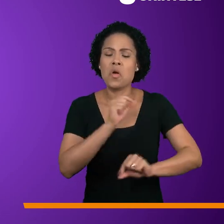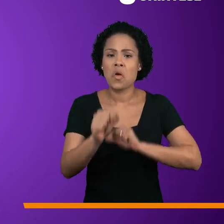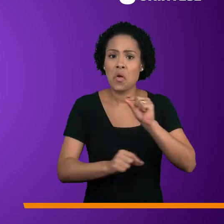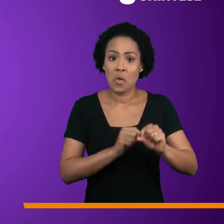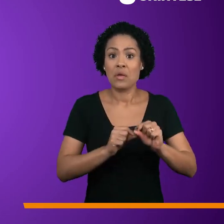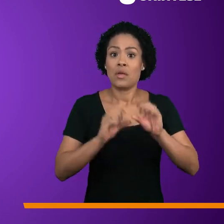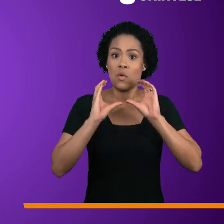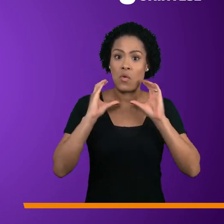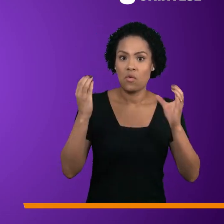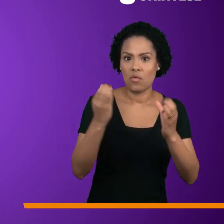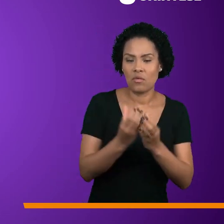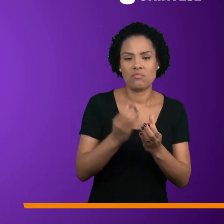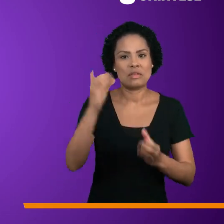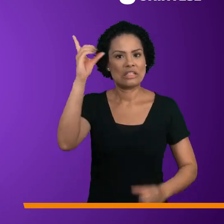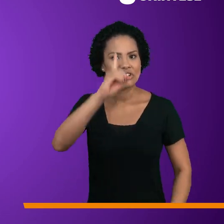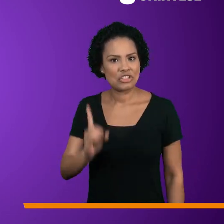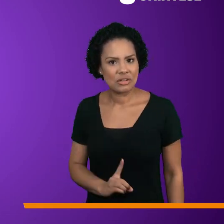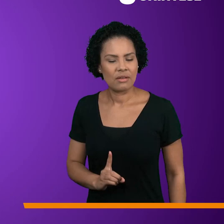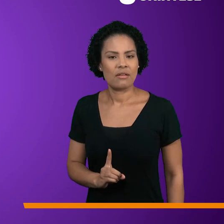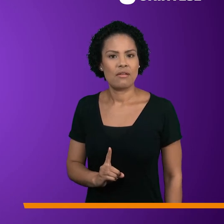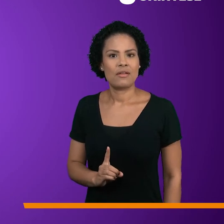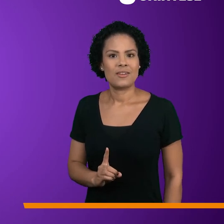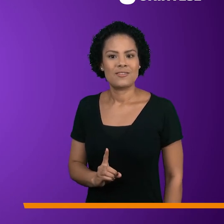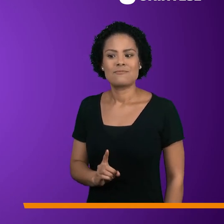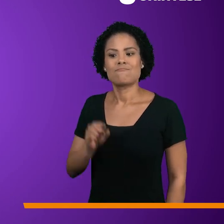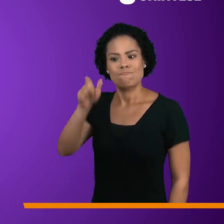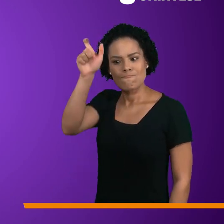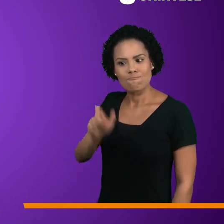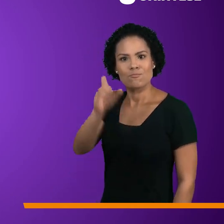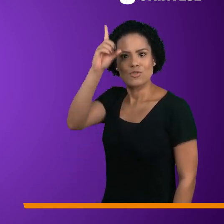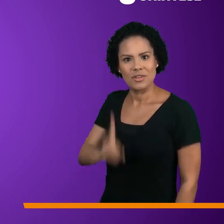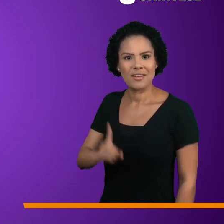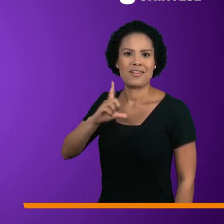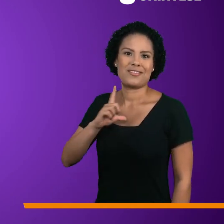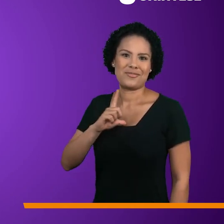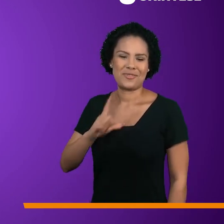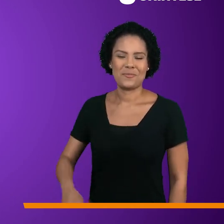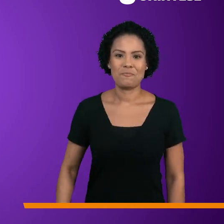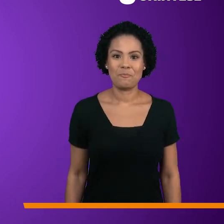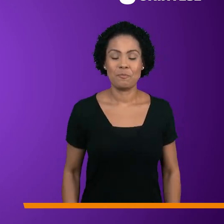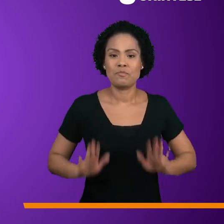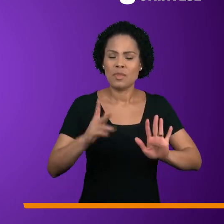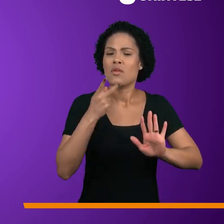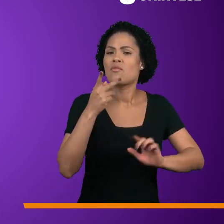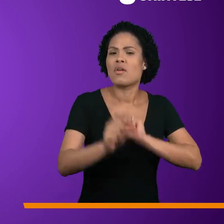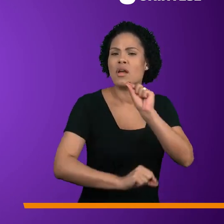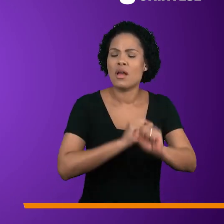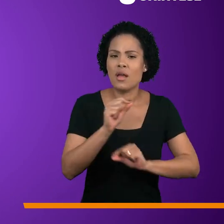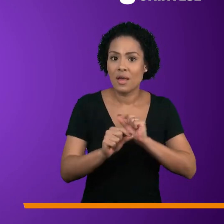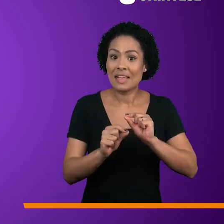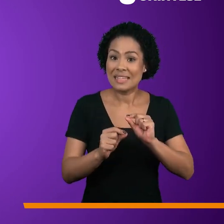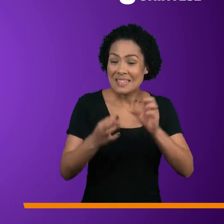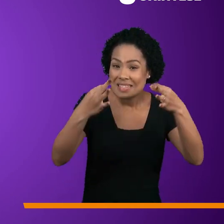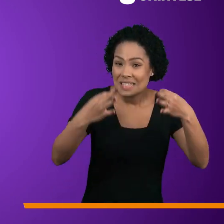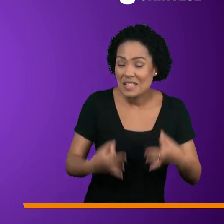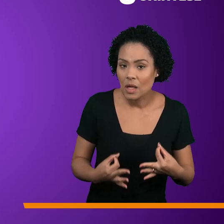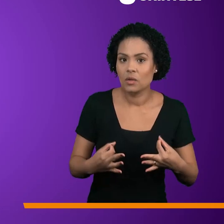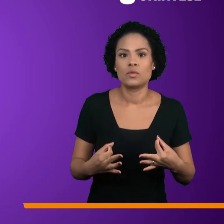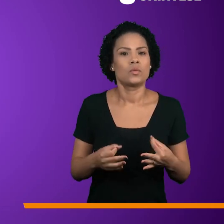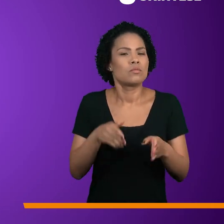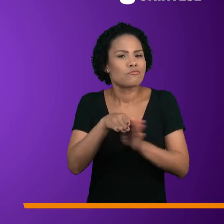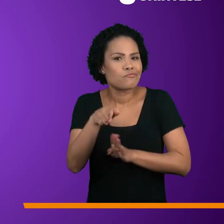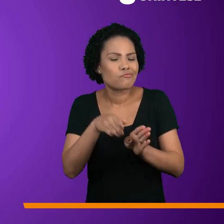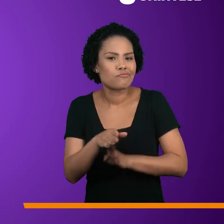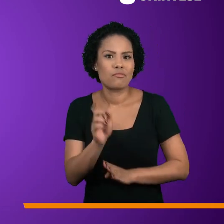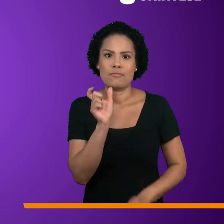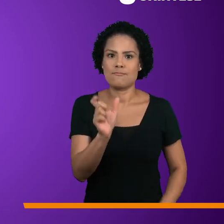sobre os Direitos da Pessoa com Deficiência das Nações Unidas. Como dissemos no início, o correto e indicado é